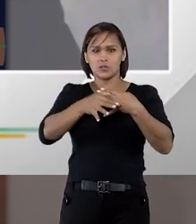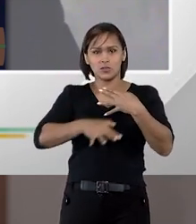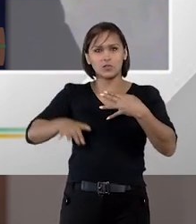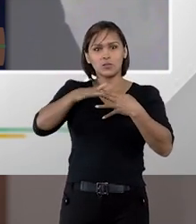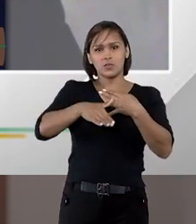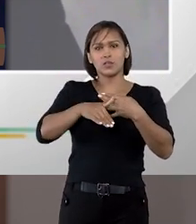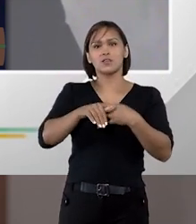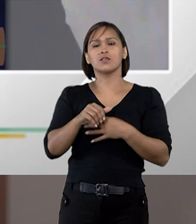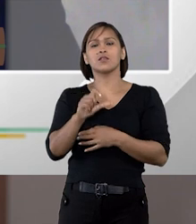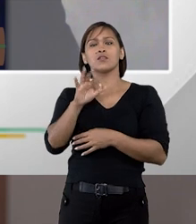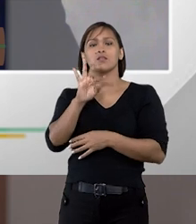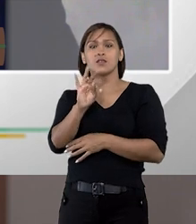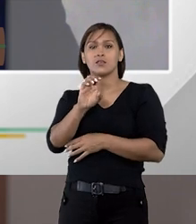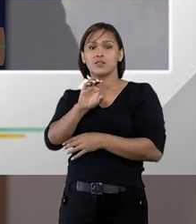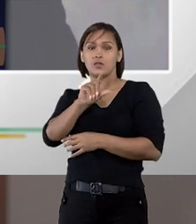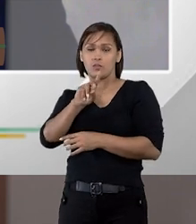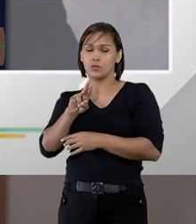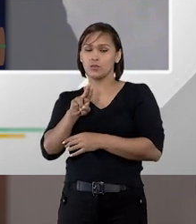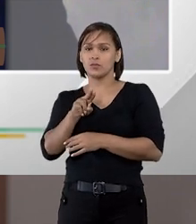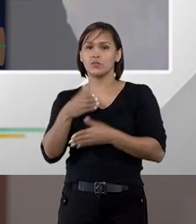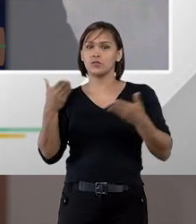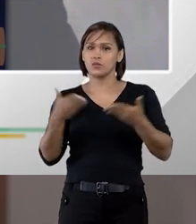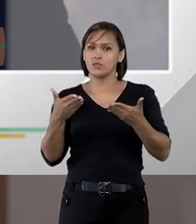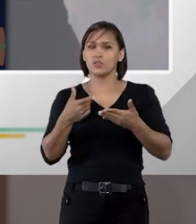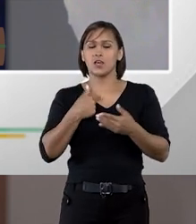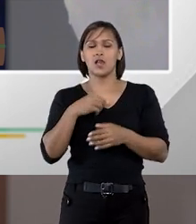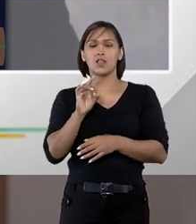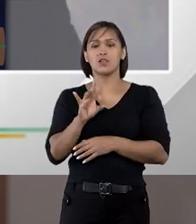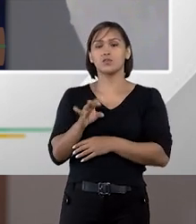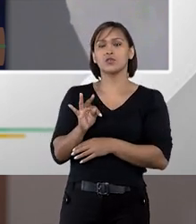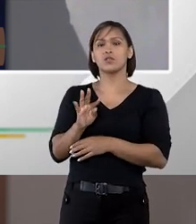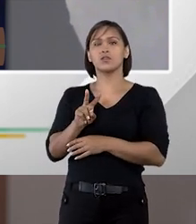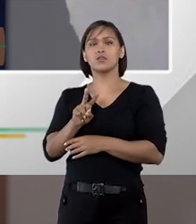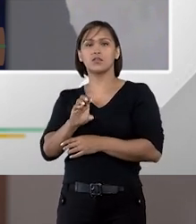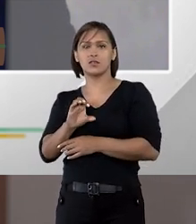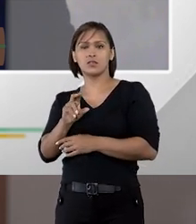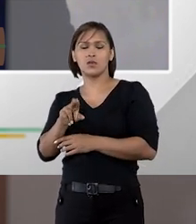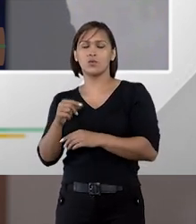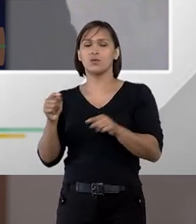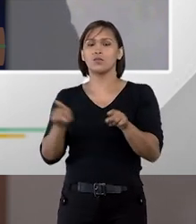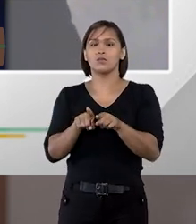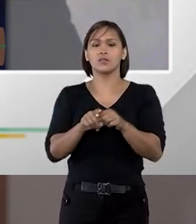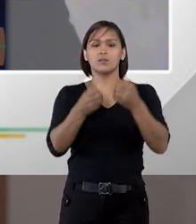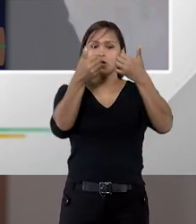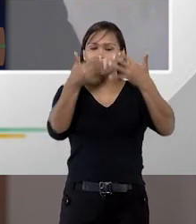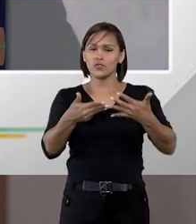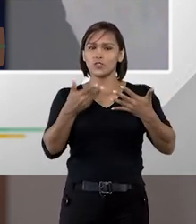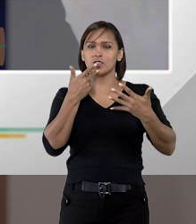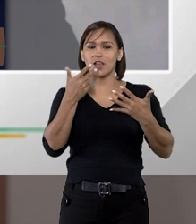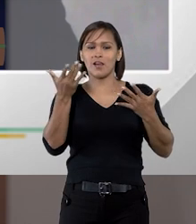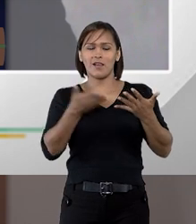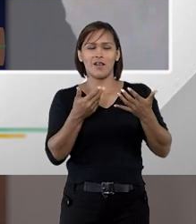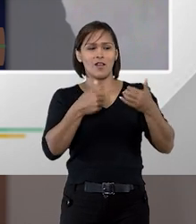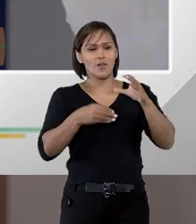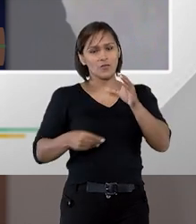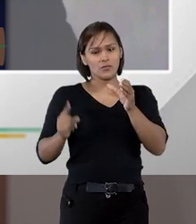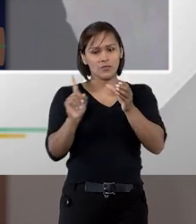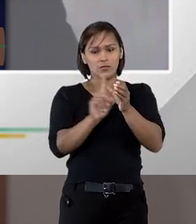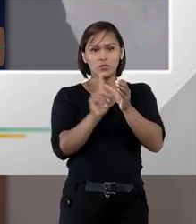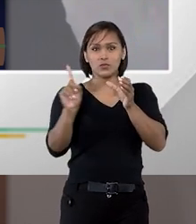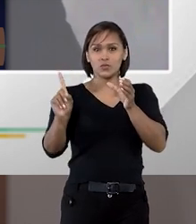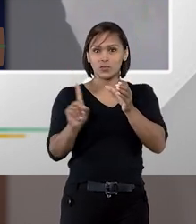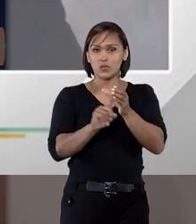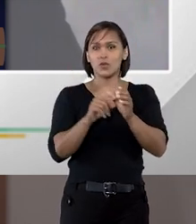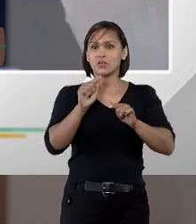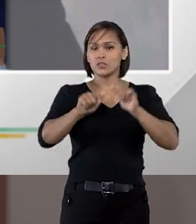jurisprudência do Tribunal de Contas da União, o TCU. Não só no TCU, mas também no campo doutrinário, já se falava na segregação